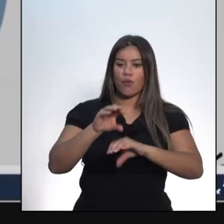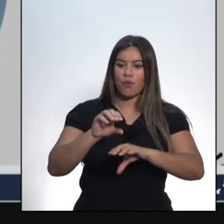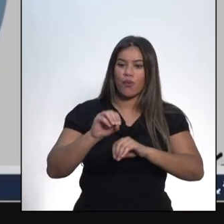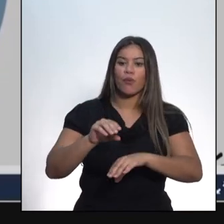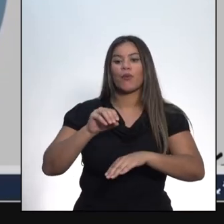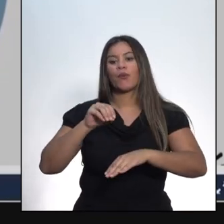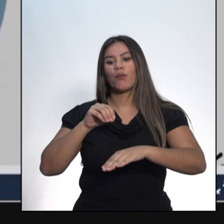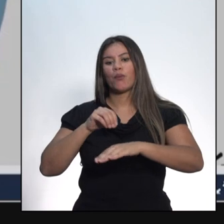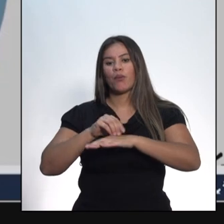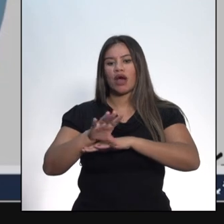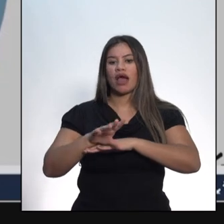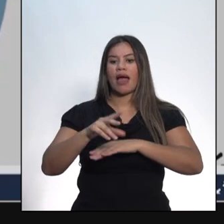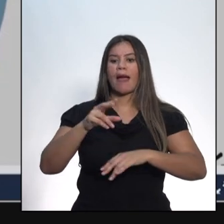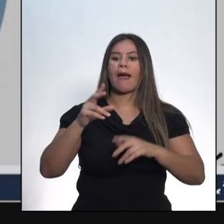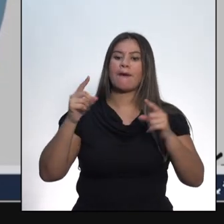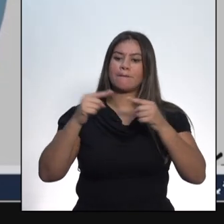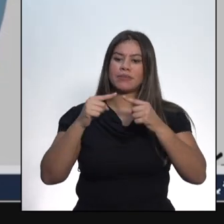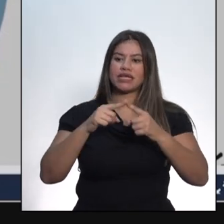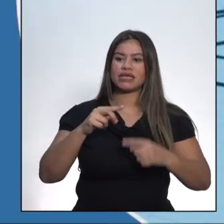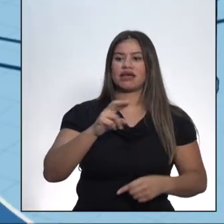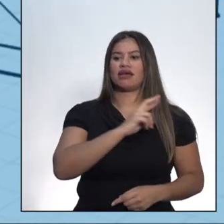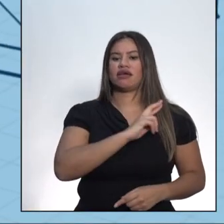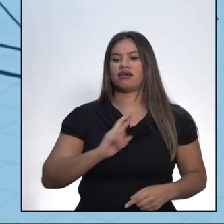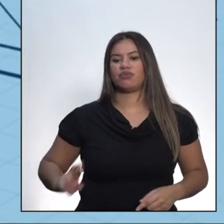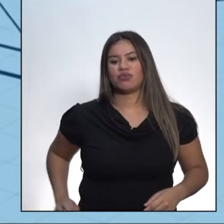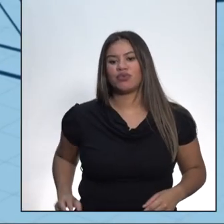do Brasil, República, República Velha.